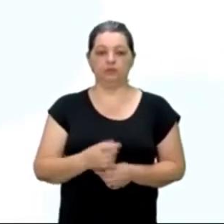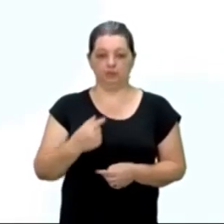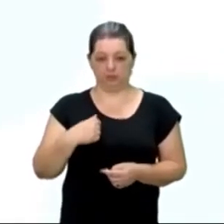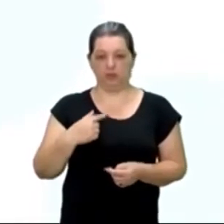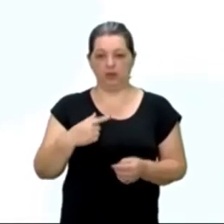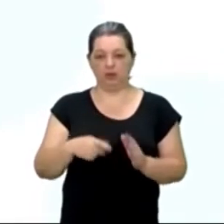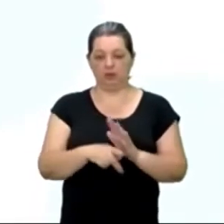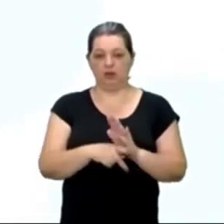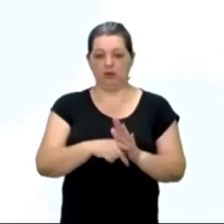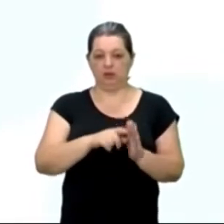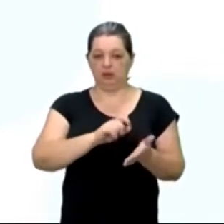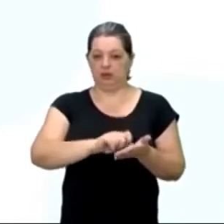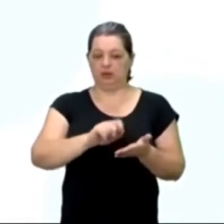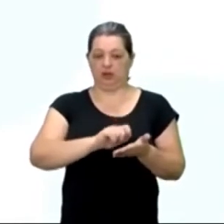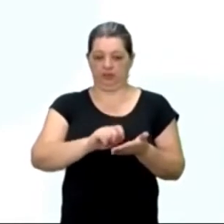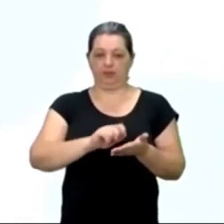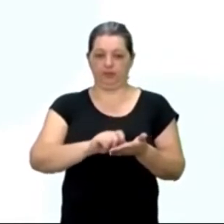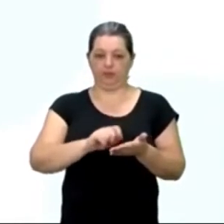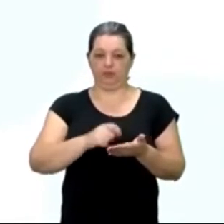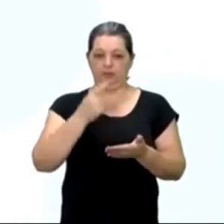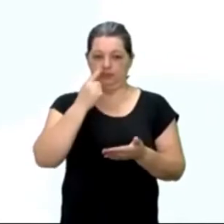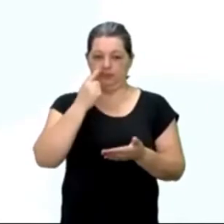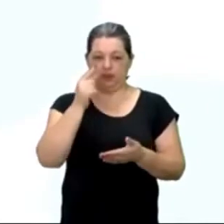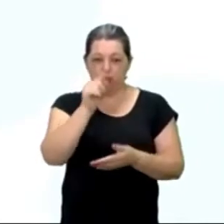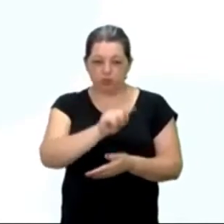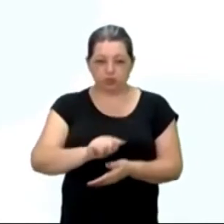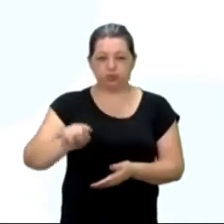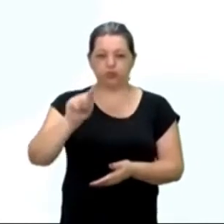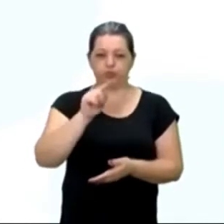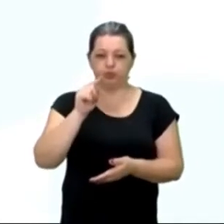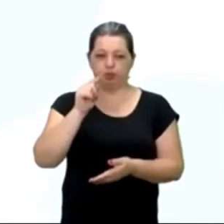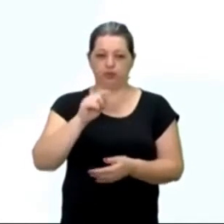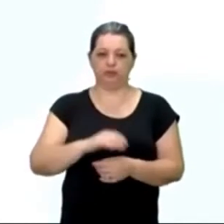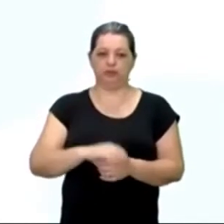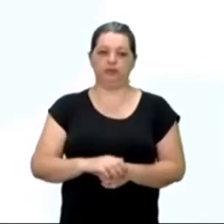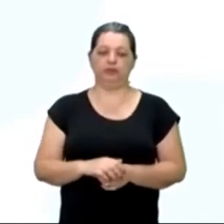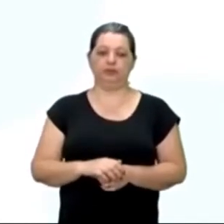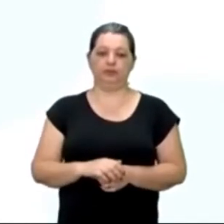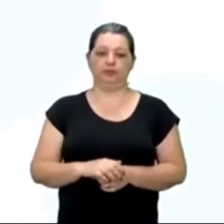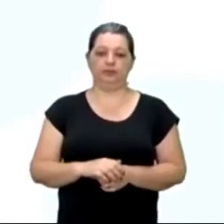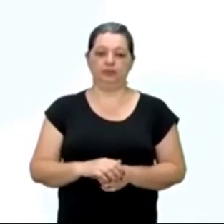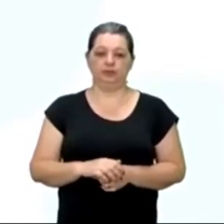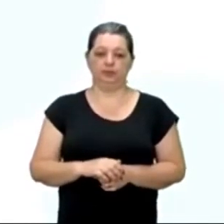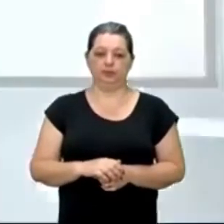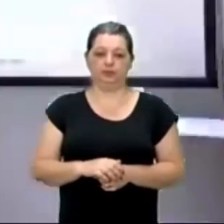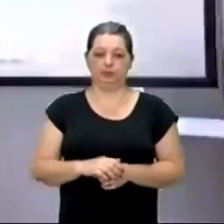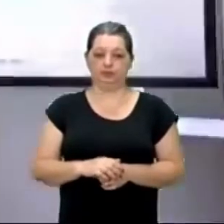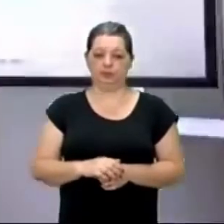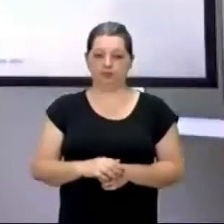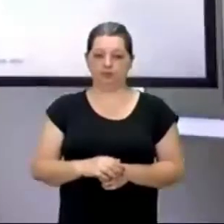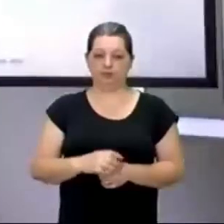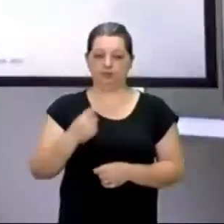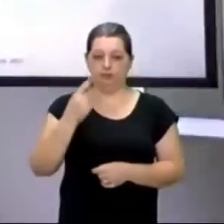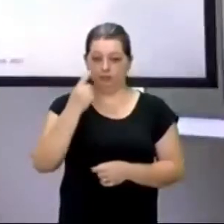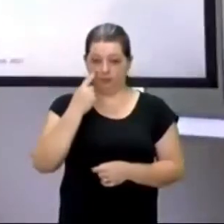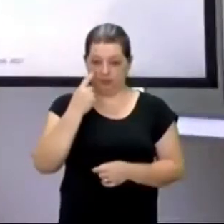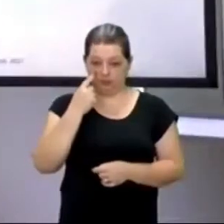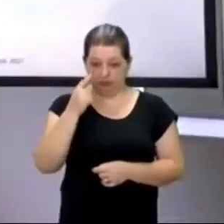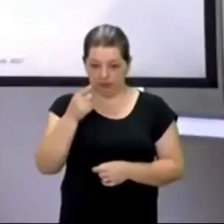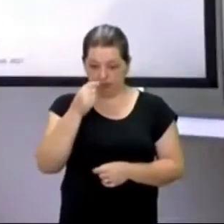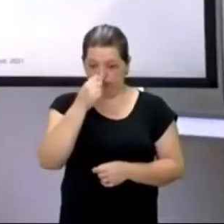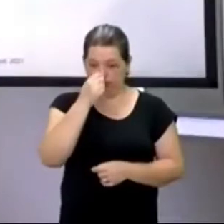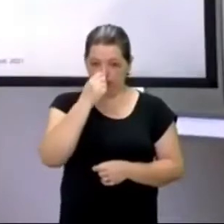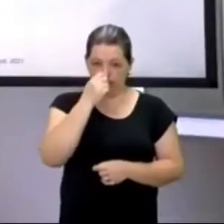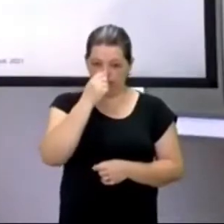escrever, não ia escrever, mas eu vou circular aqui, Cabral aqui, Cabral nesse ponto aqui, ele está aqui,